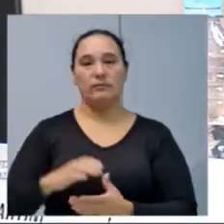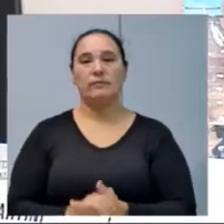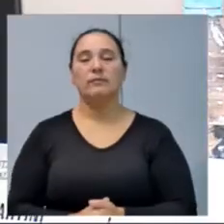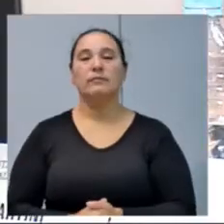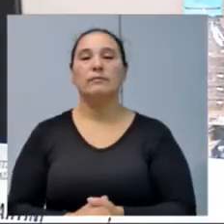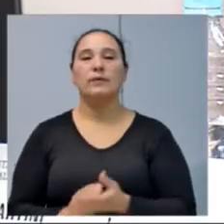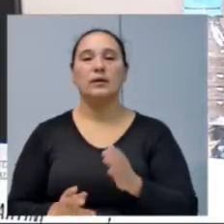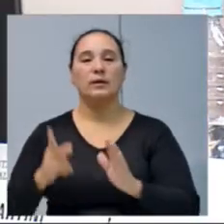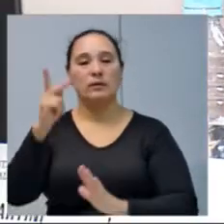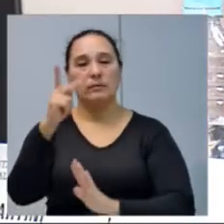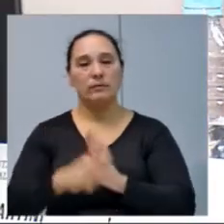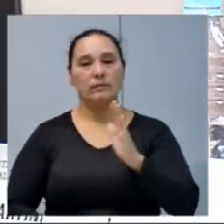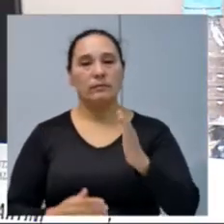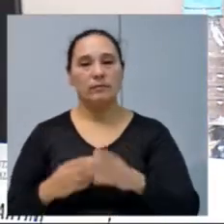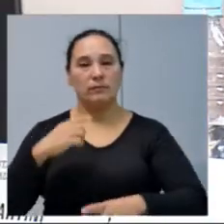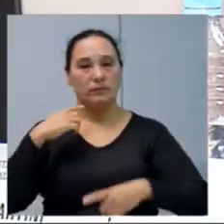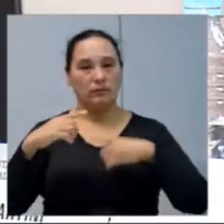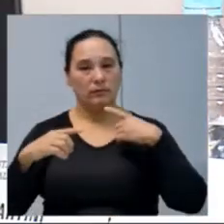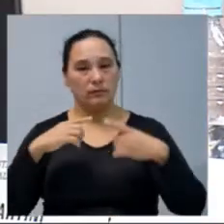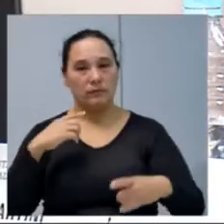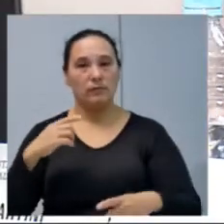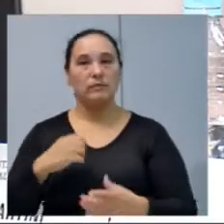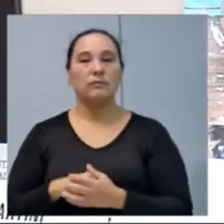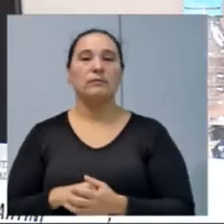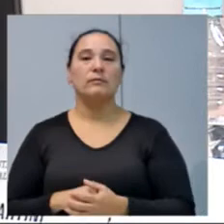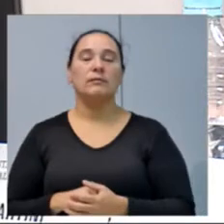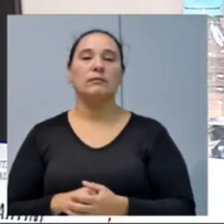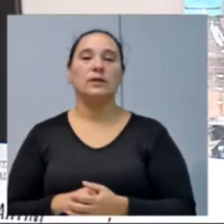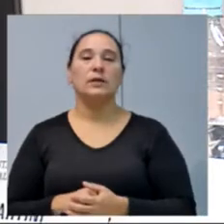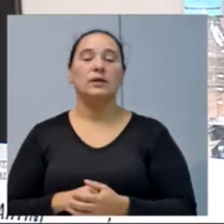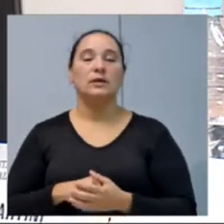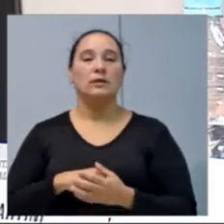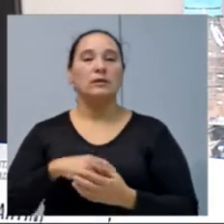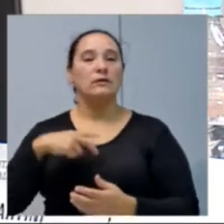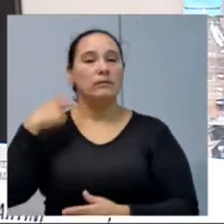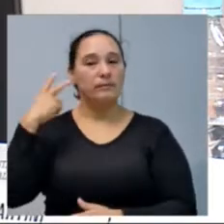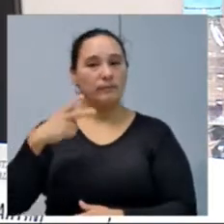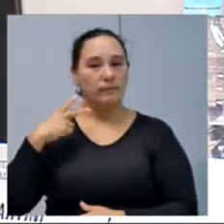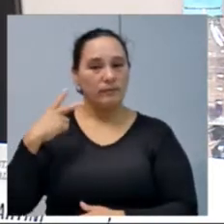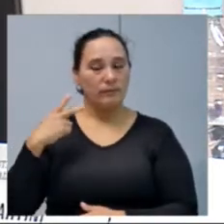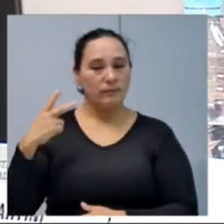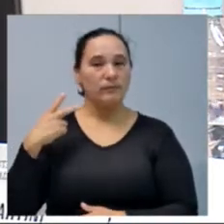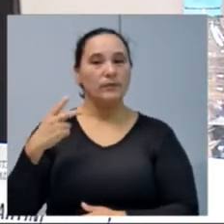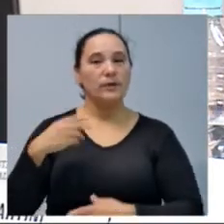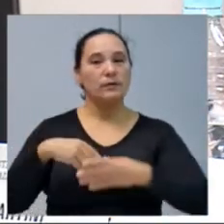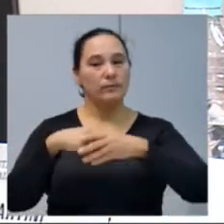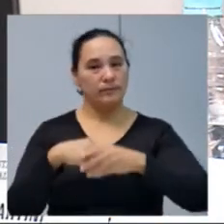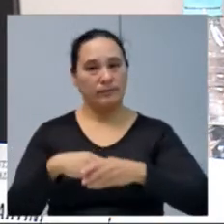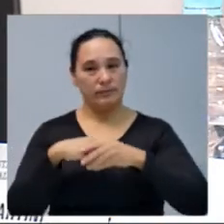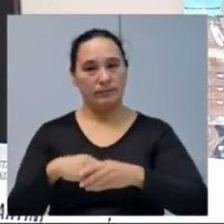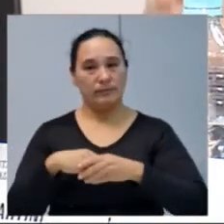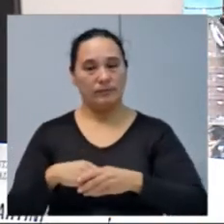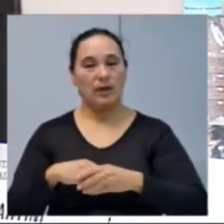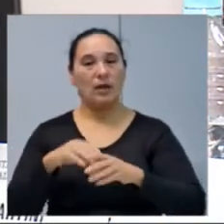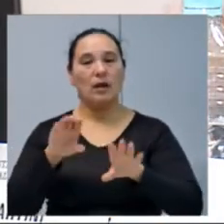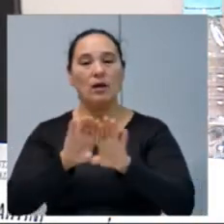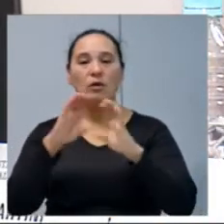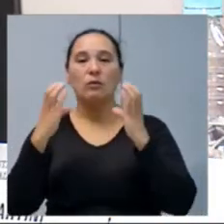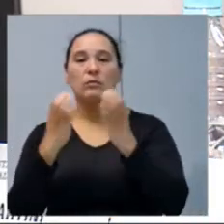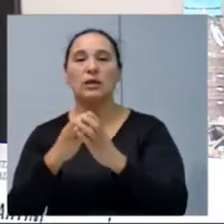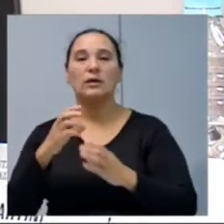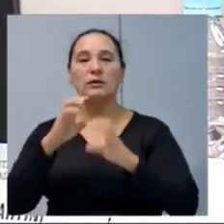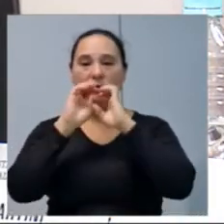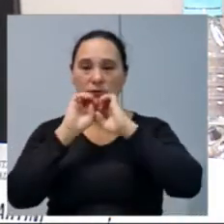O projeto está em discussão. Bem, senhores vereadores, mais uma vez aqui cumprimentar a comunidade evangélica, aqui